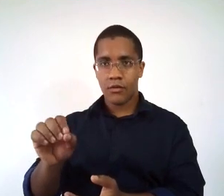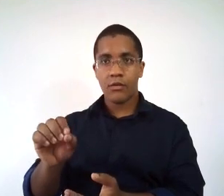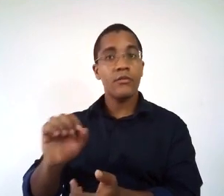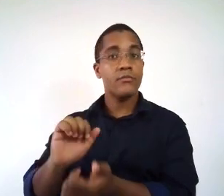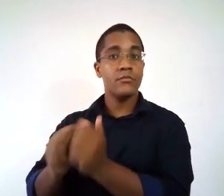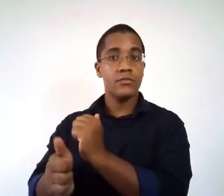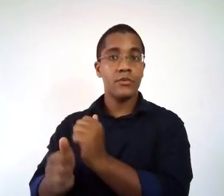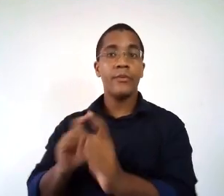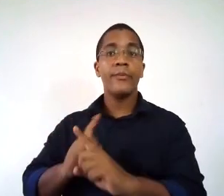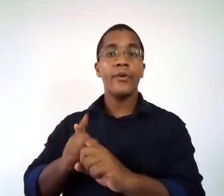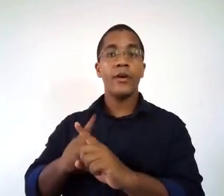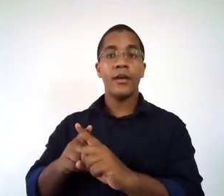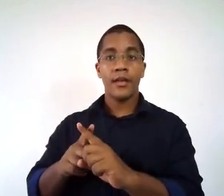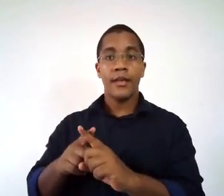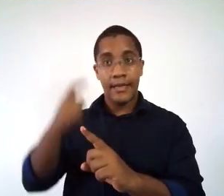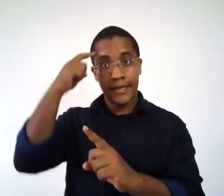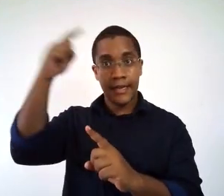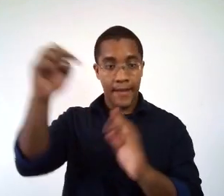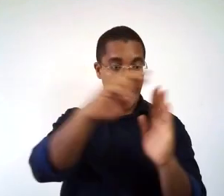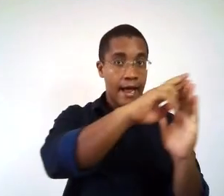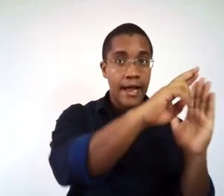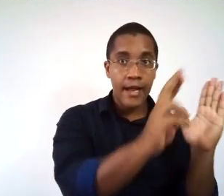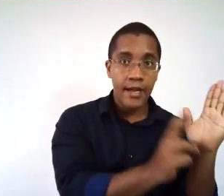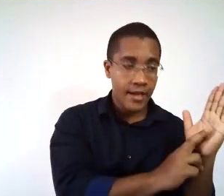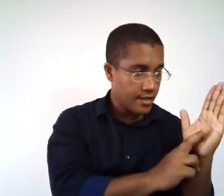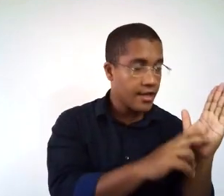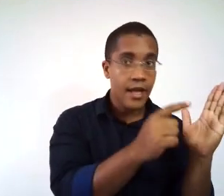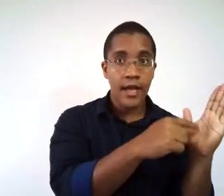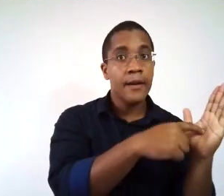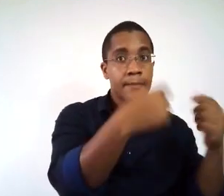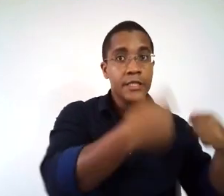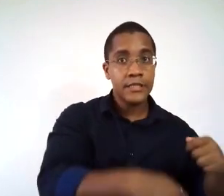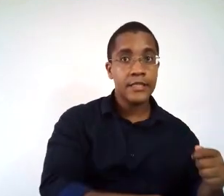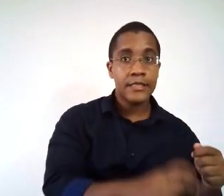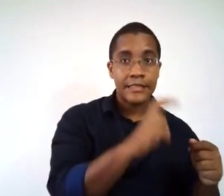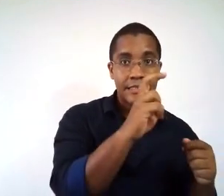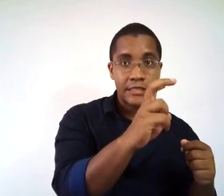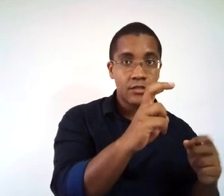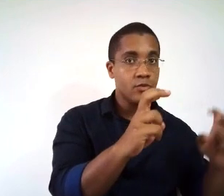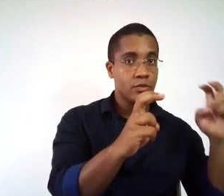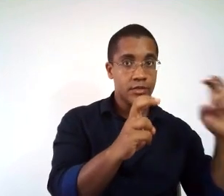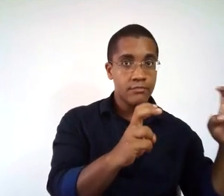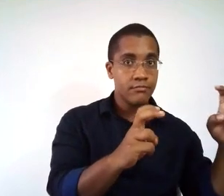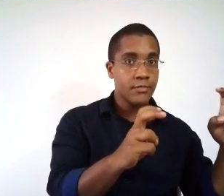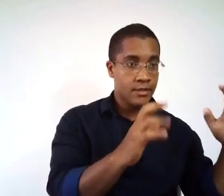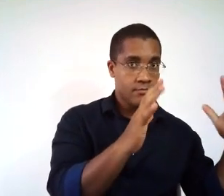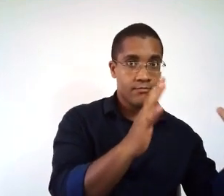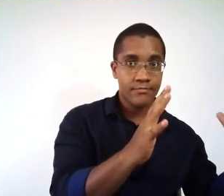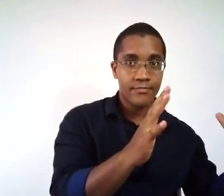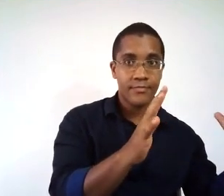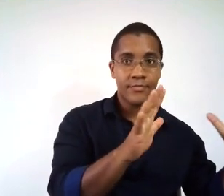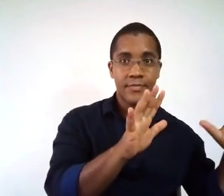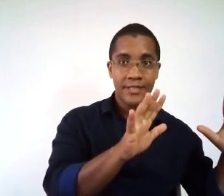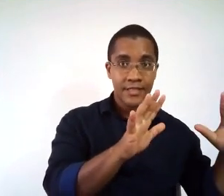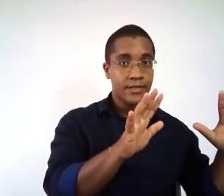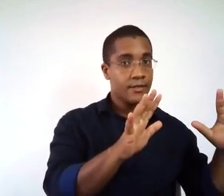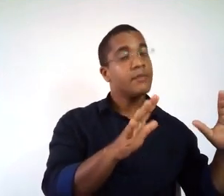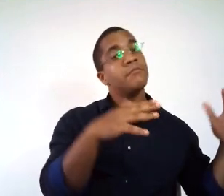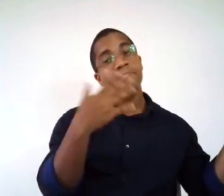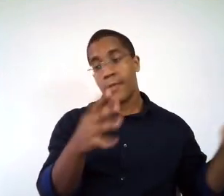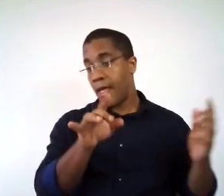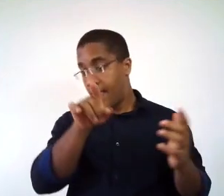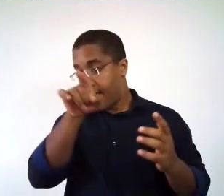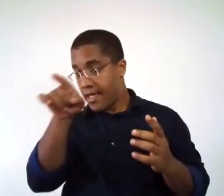Por que jogo esportivo? Porque eu já não tenho mais a quantidade exata das regras do futsal esporte